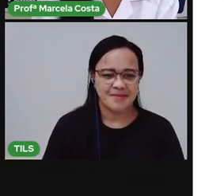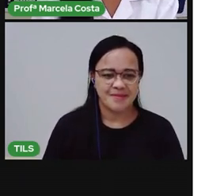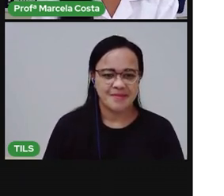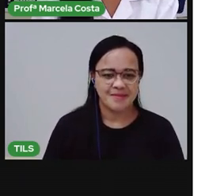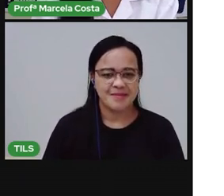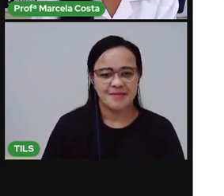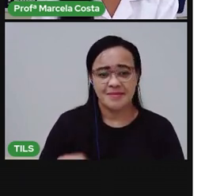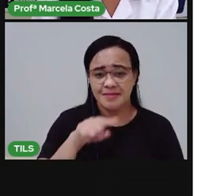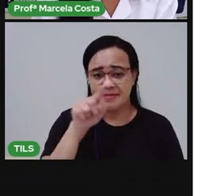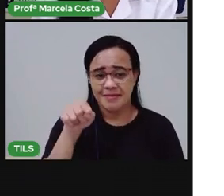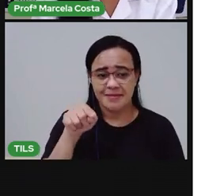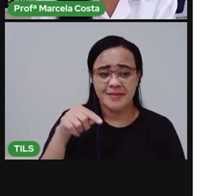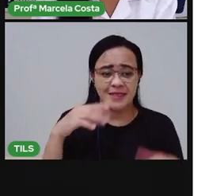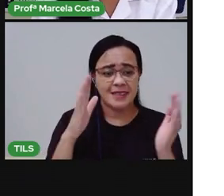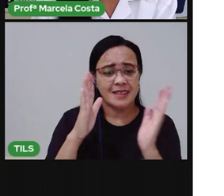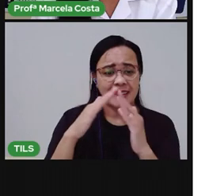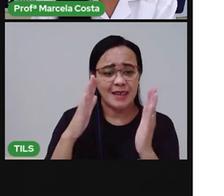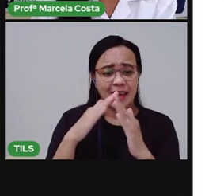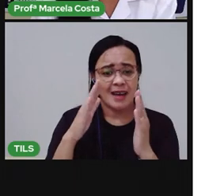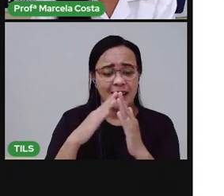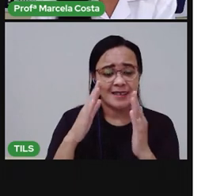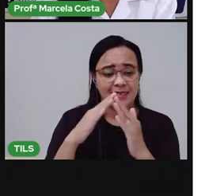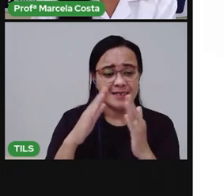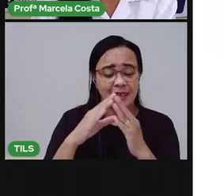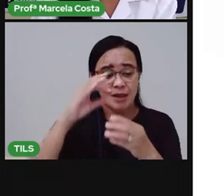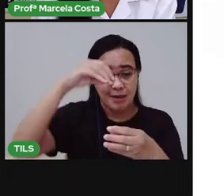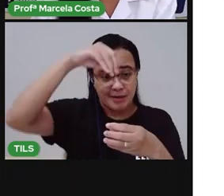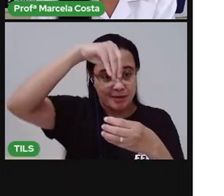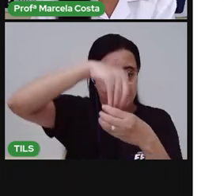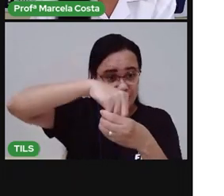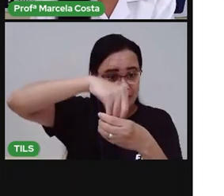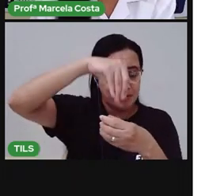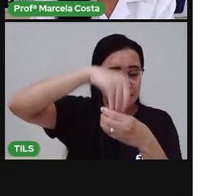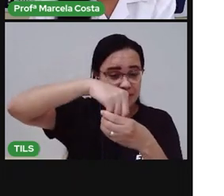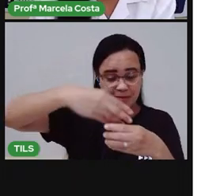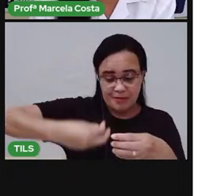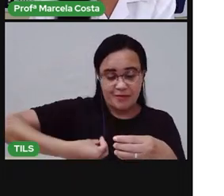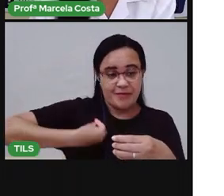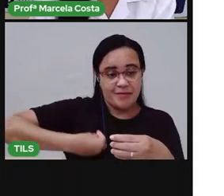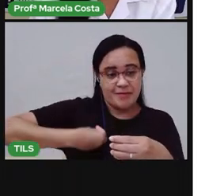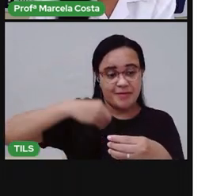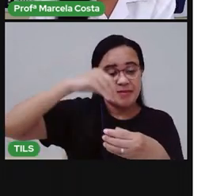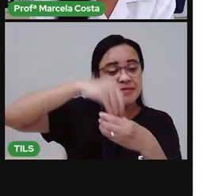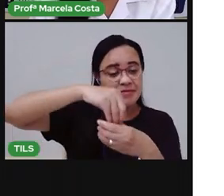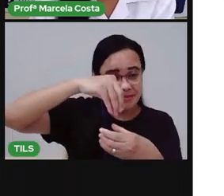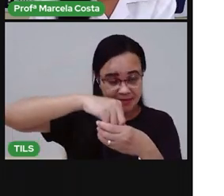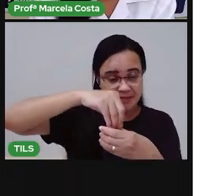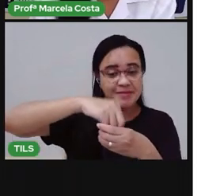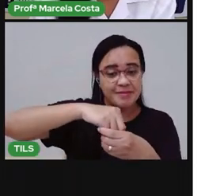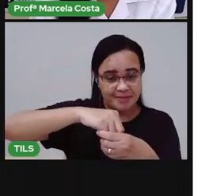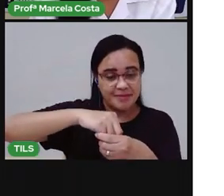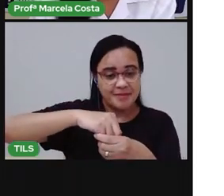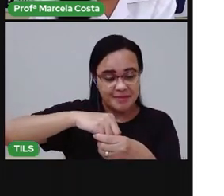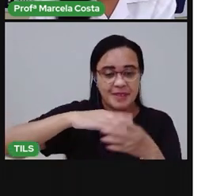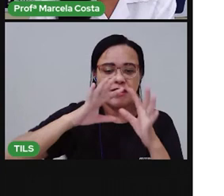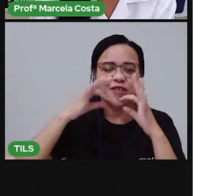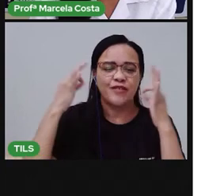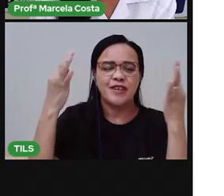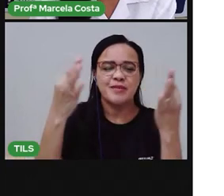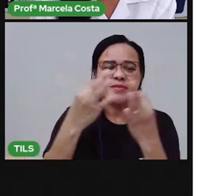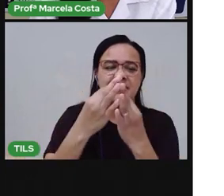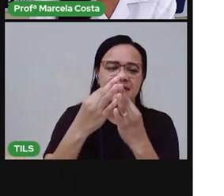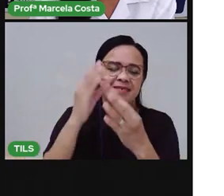Ela serve para morar, não isso? Uma casa serve pra morar, pra conviver ali com seus familiares.